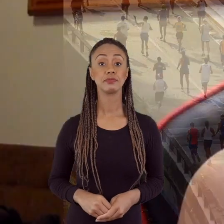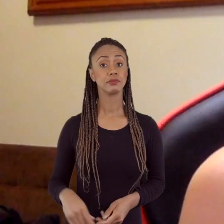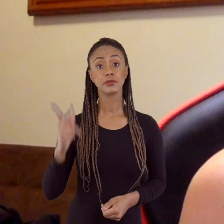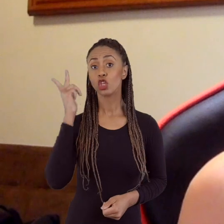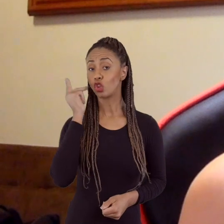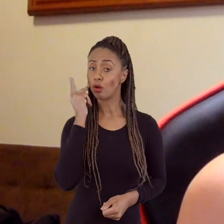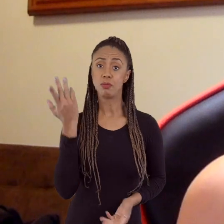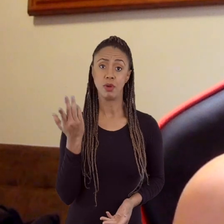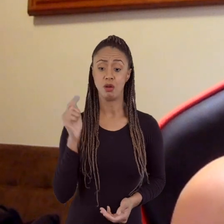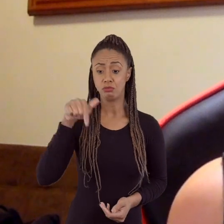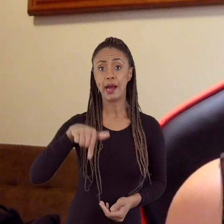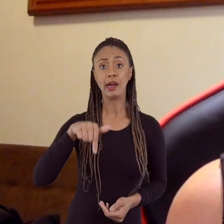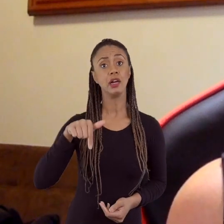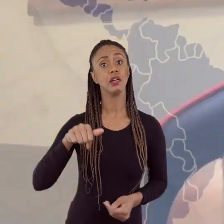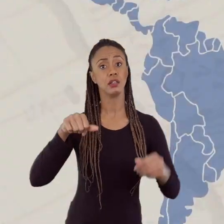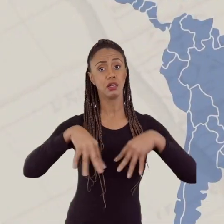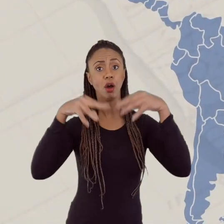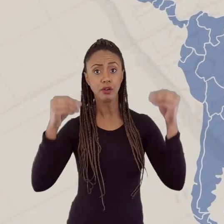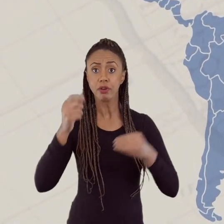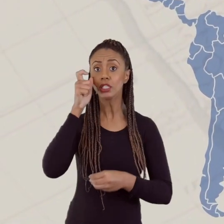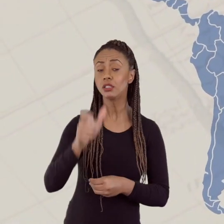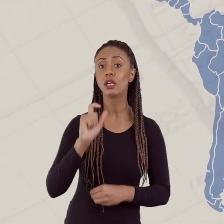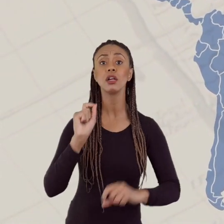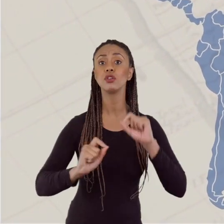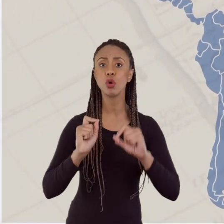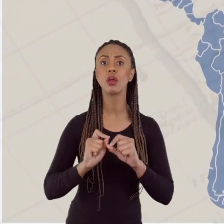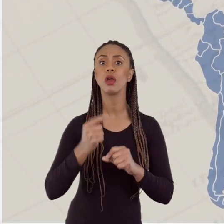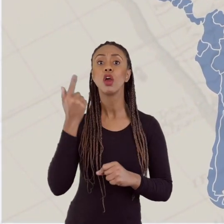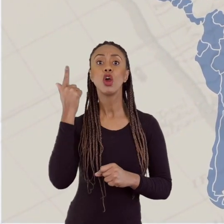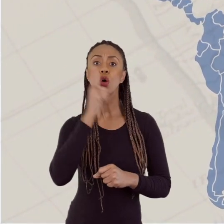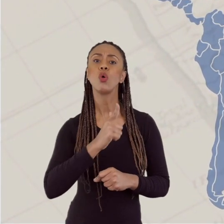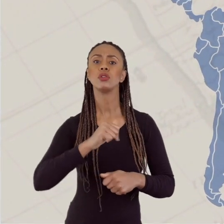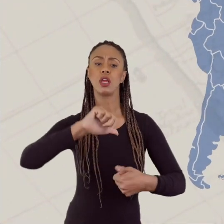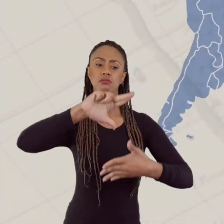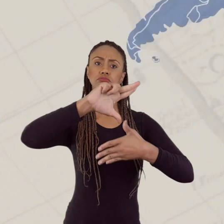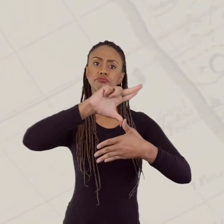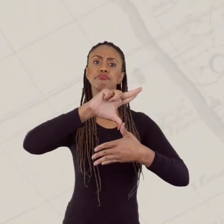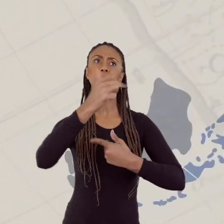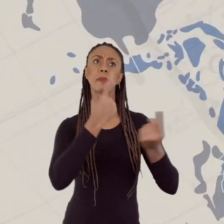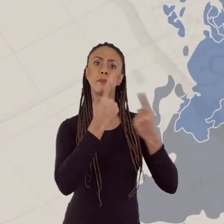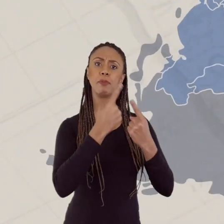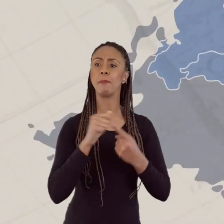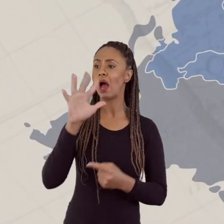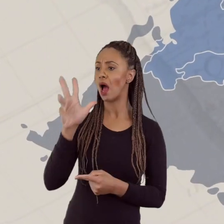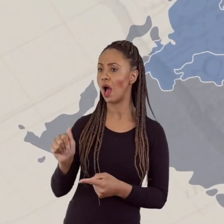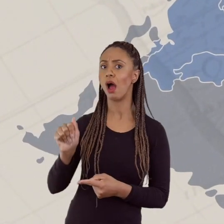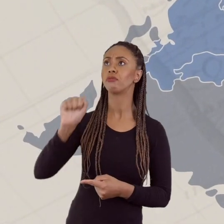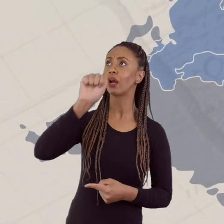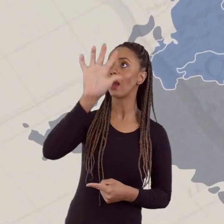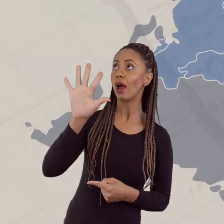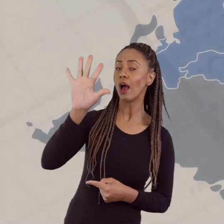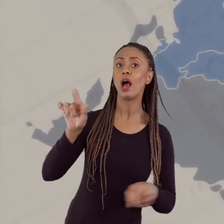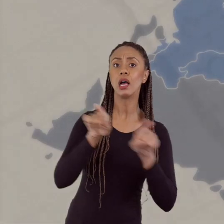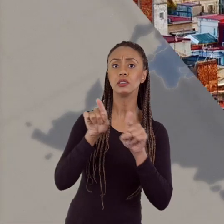Faz parte e é de interesse da nossa instituição cada vez mais nos aproximarmos de países da América Latina, da África, da Ásia. Nós